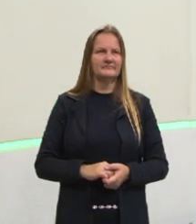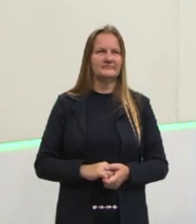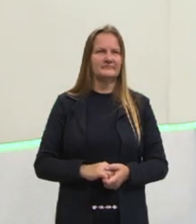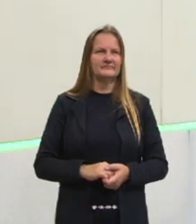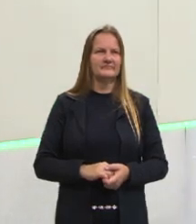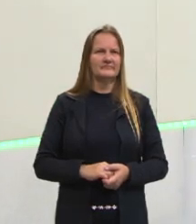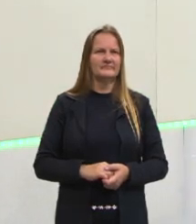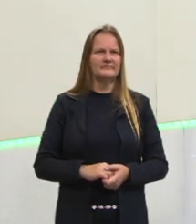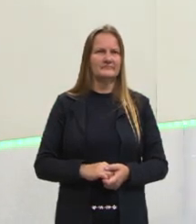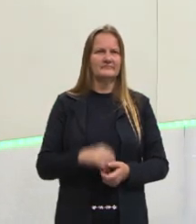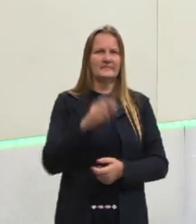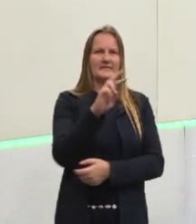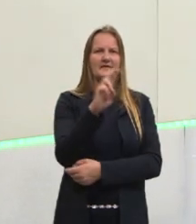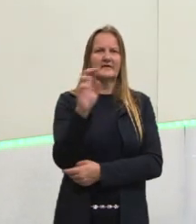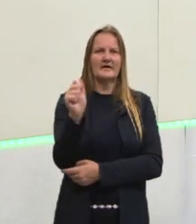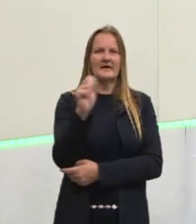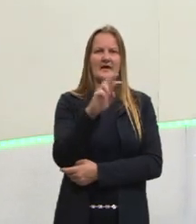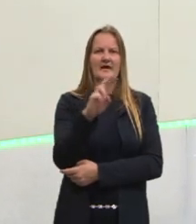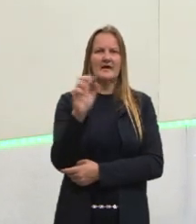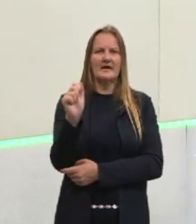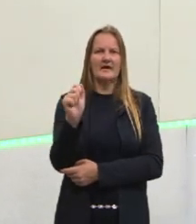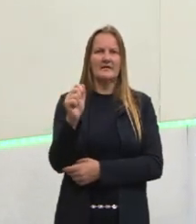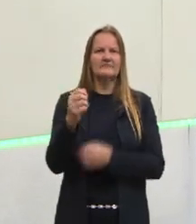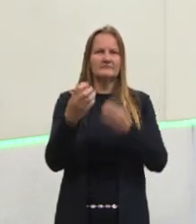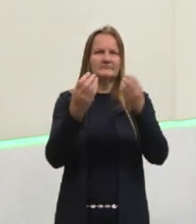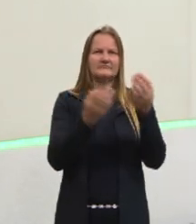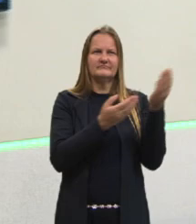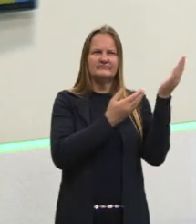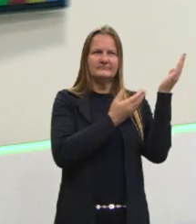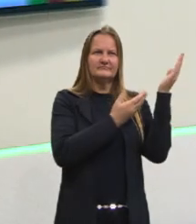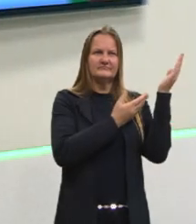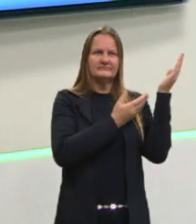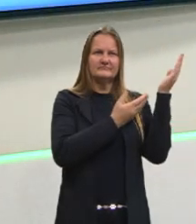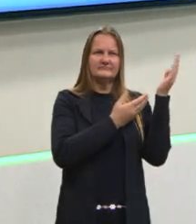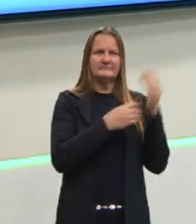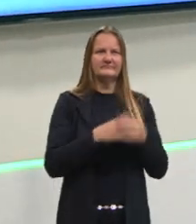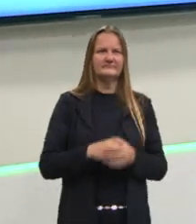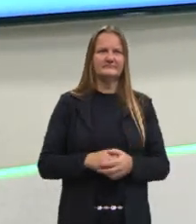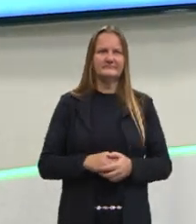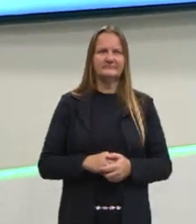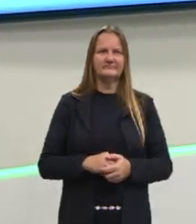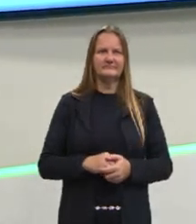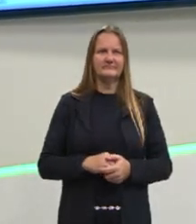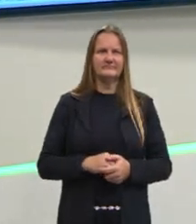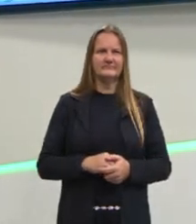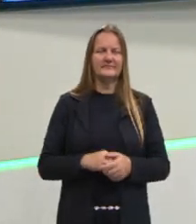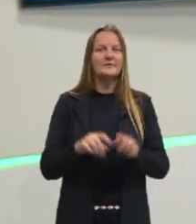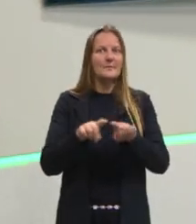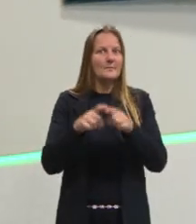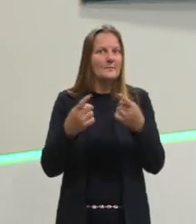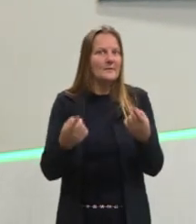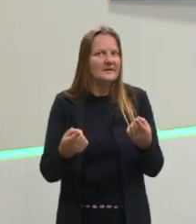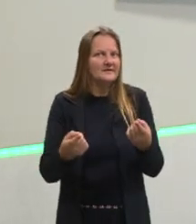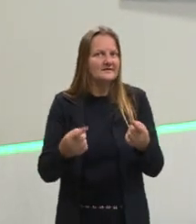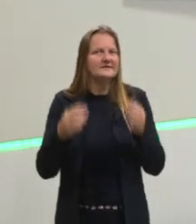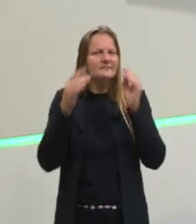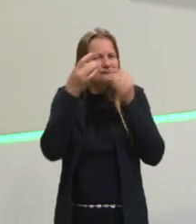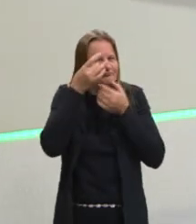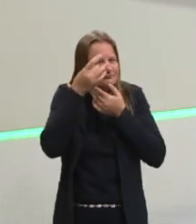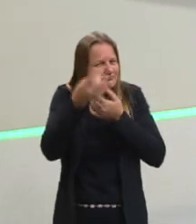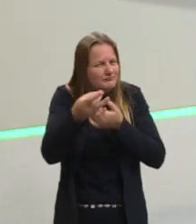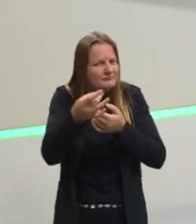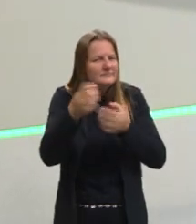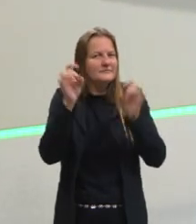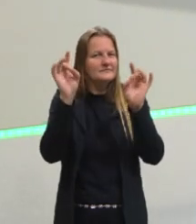RA-RA. Sonzinho. Certo? Ademais de esto, uma atenção especial.